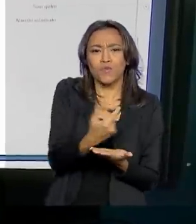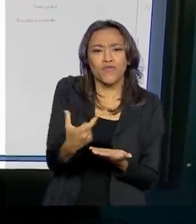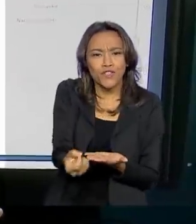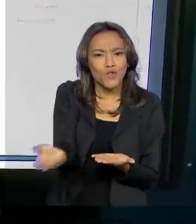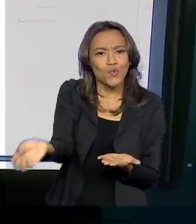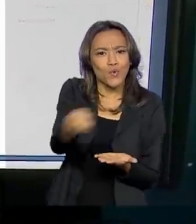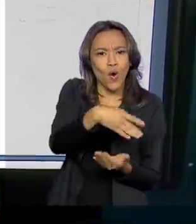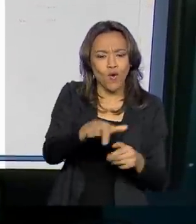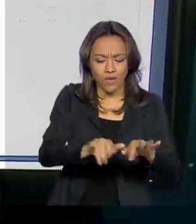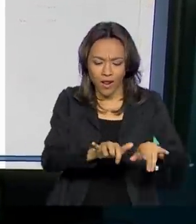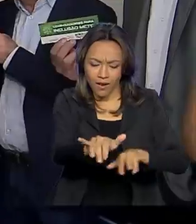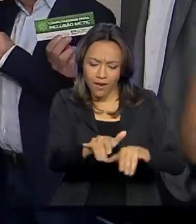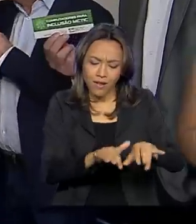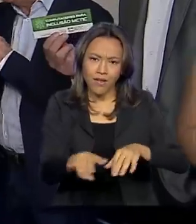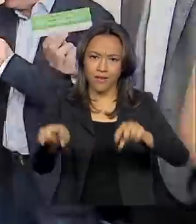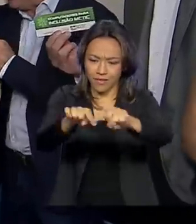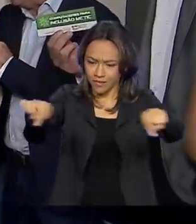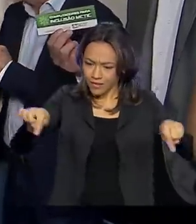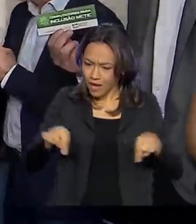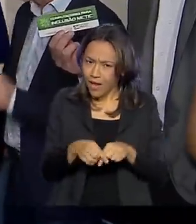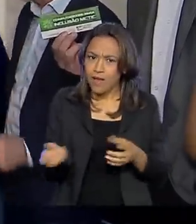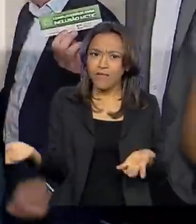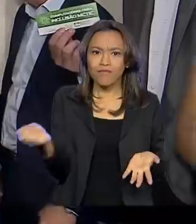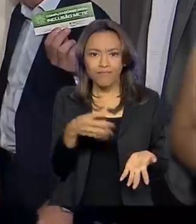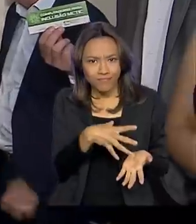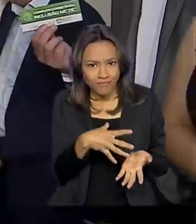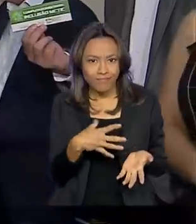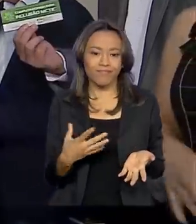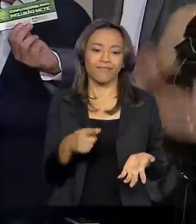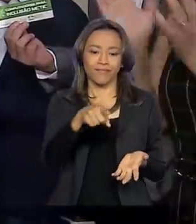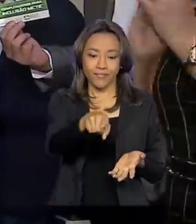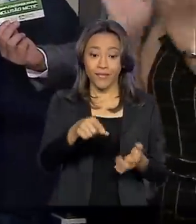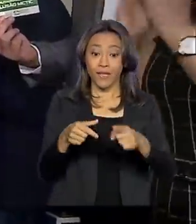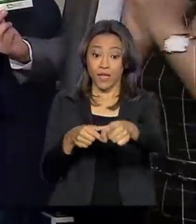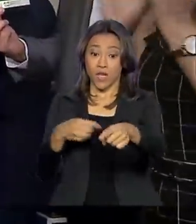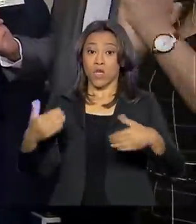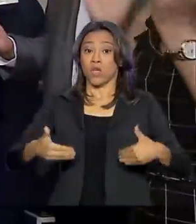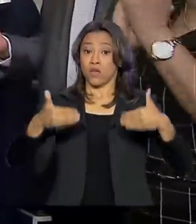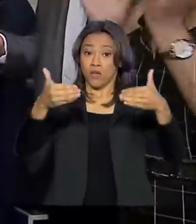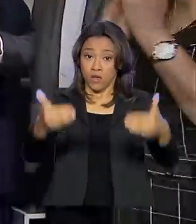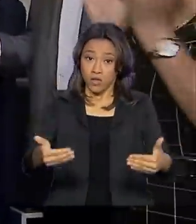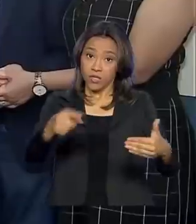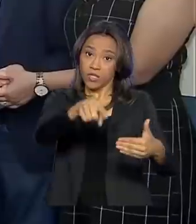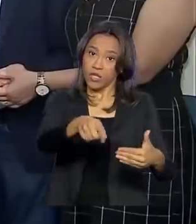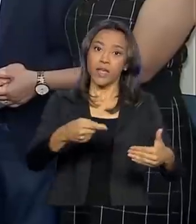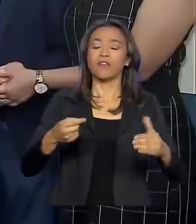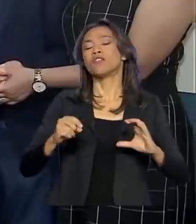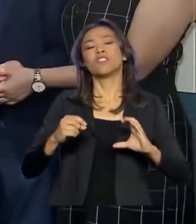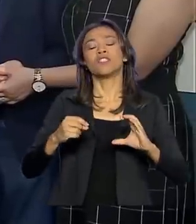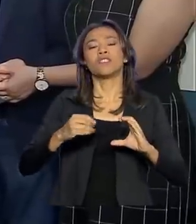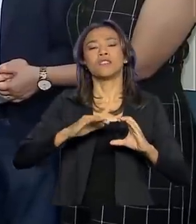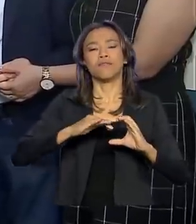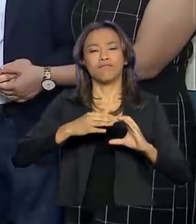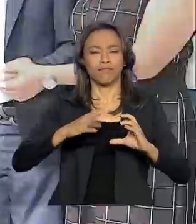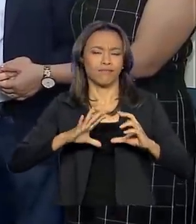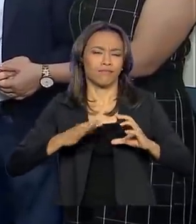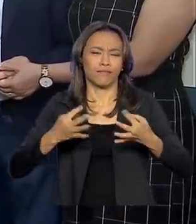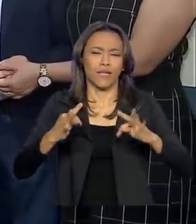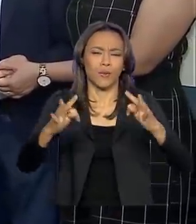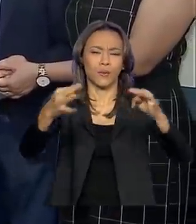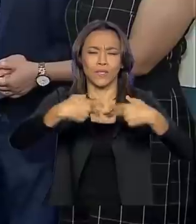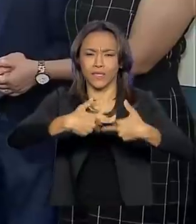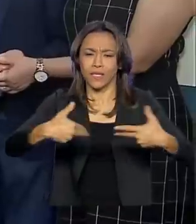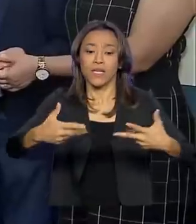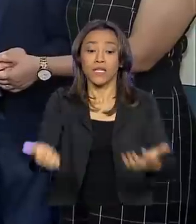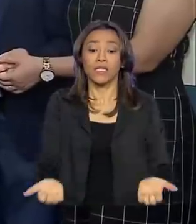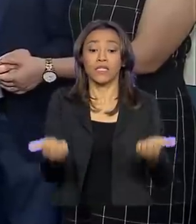laboratórios de informática. O Ministério da Ciência, Tecnologia, Inovações e Comunicações entregou 60 máquinas